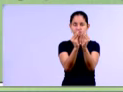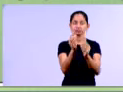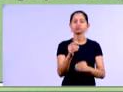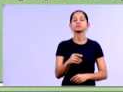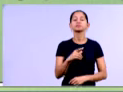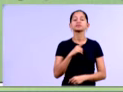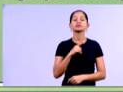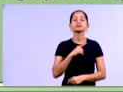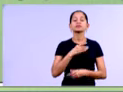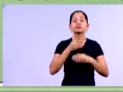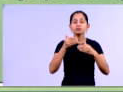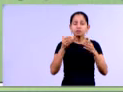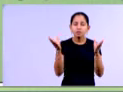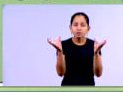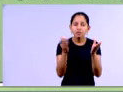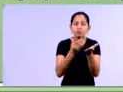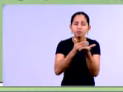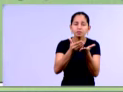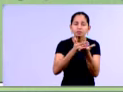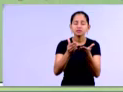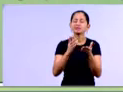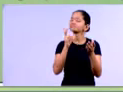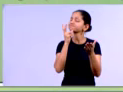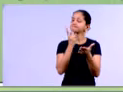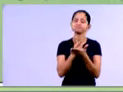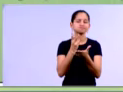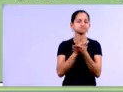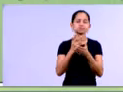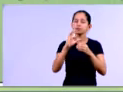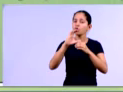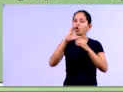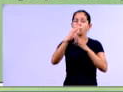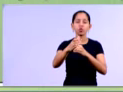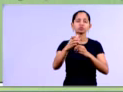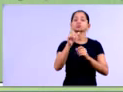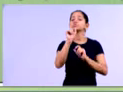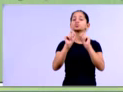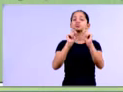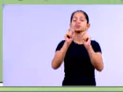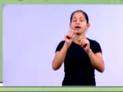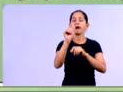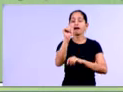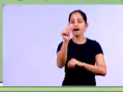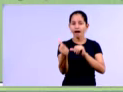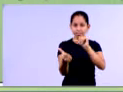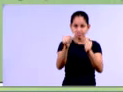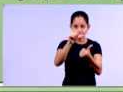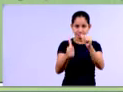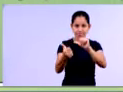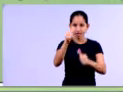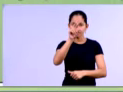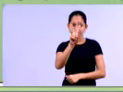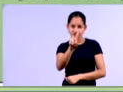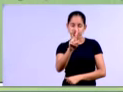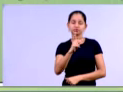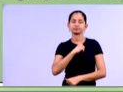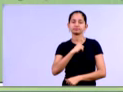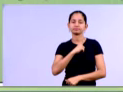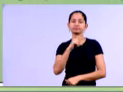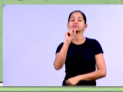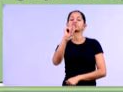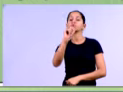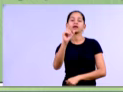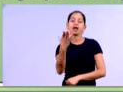então vamos começar pelo nosso conceito, tá, gente? Para nós entendermos aí o que é uma análise vertical. Então, quando se fala aí em análise